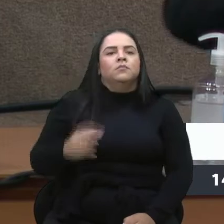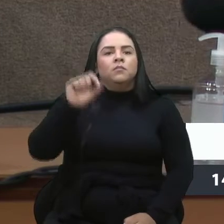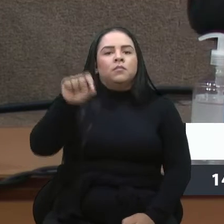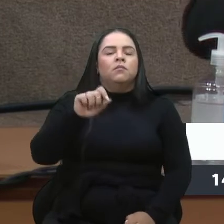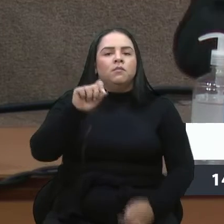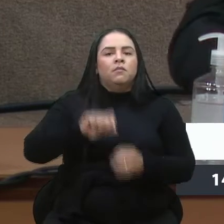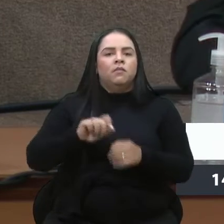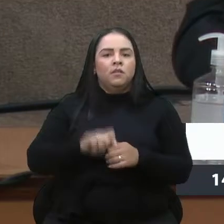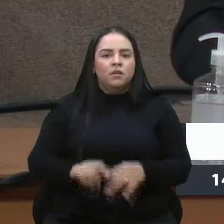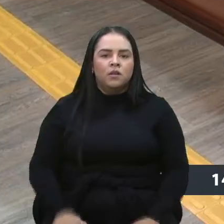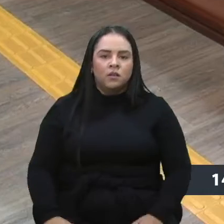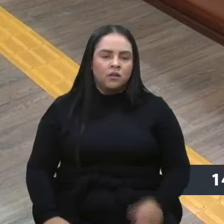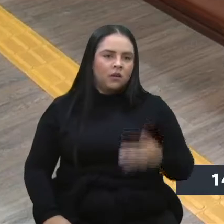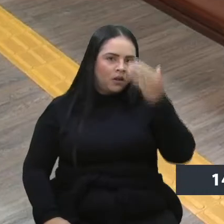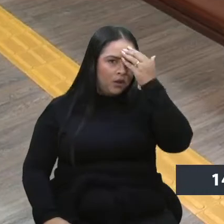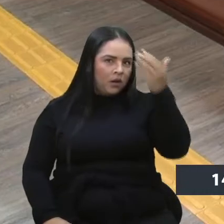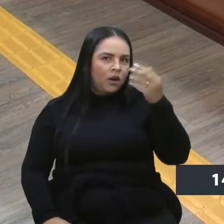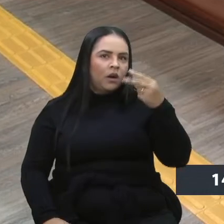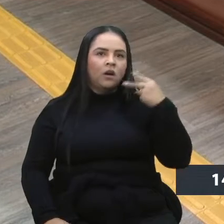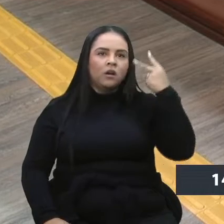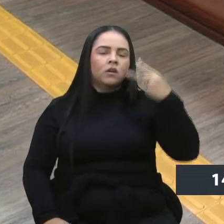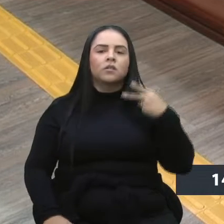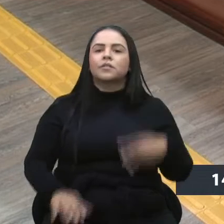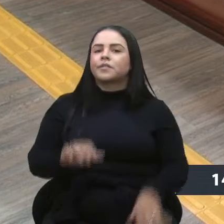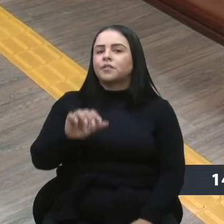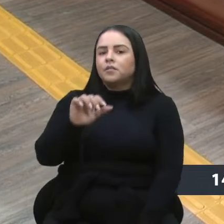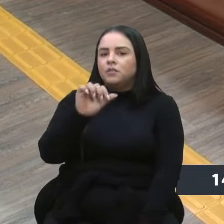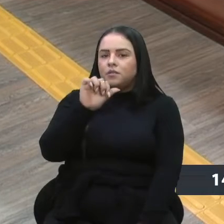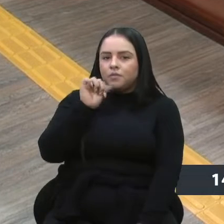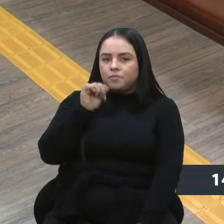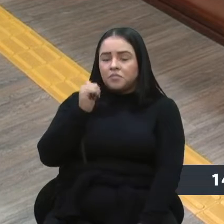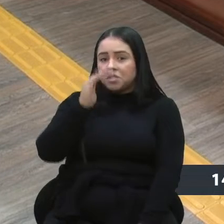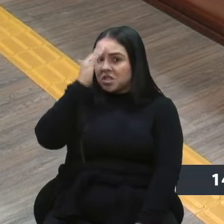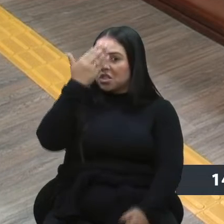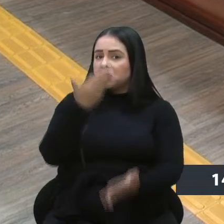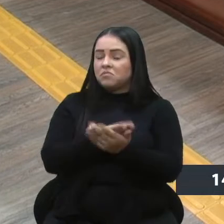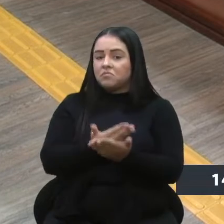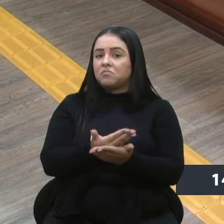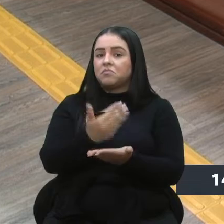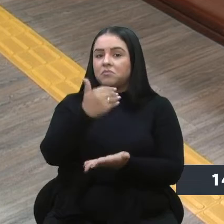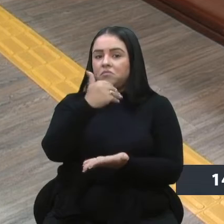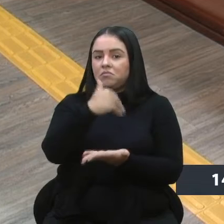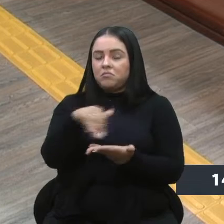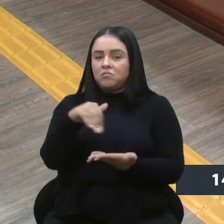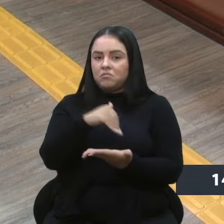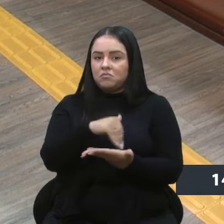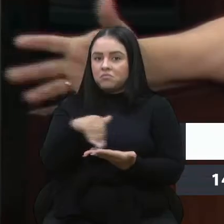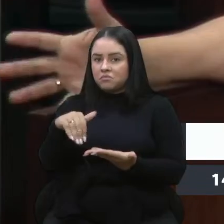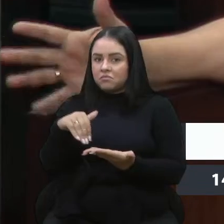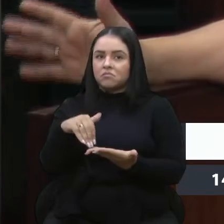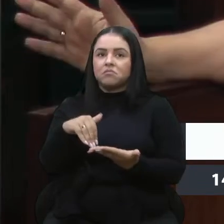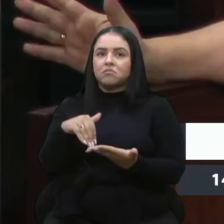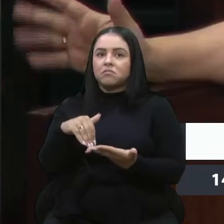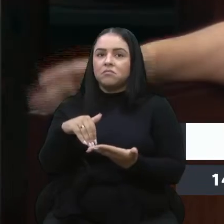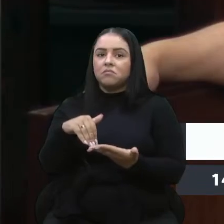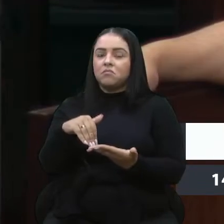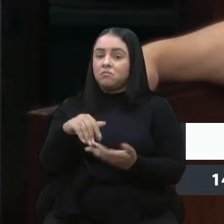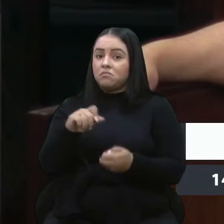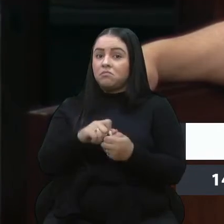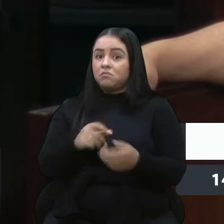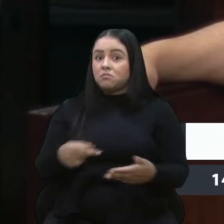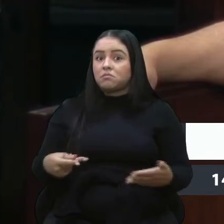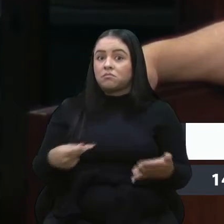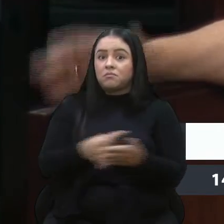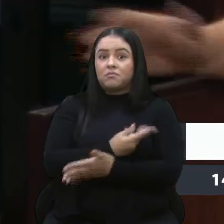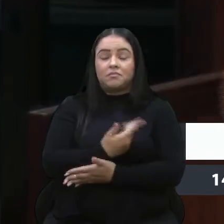Obrigado vereador Marcon, eu acredito que o secretário acabou cometendo uma gafe, acredito